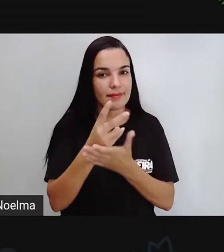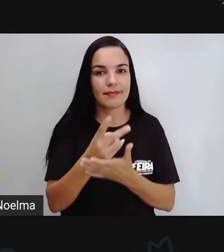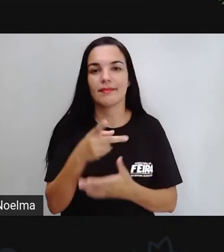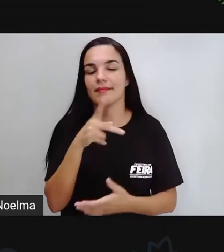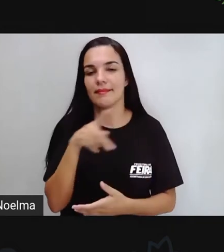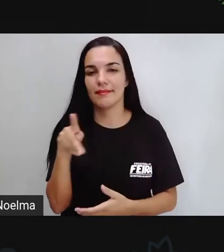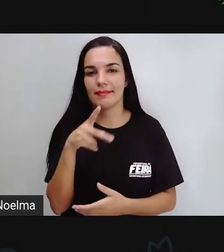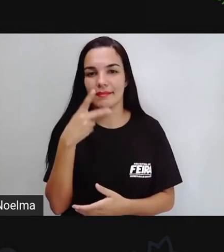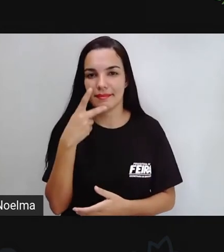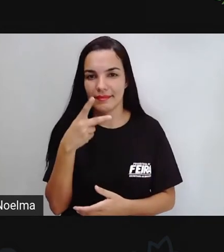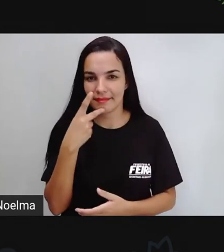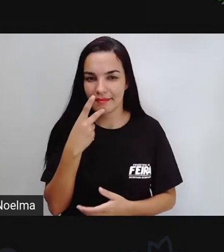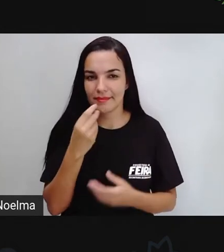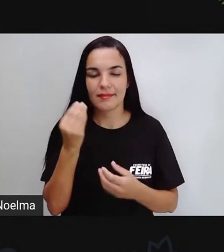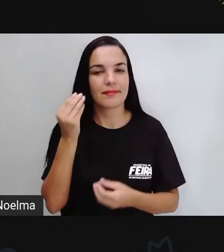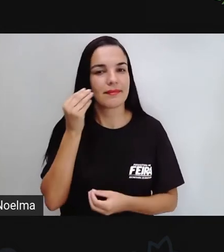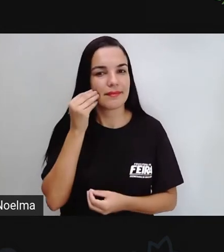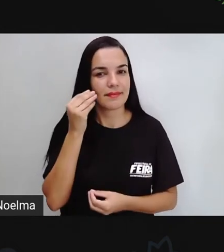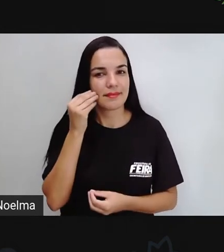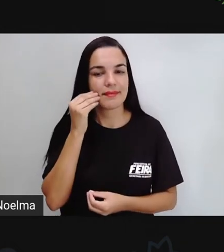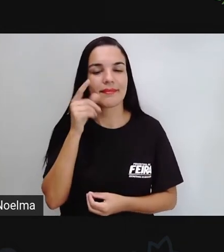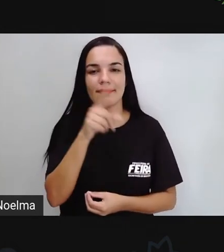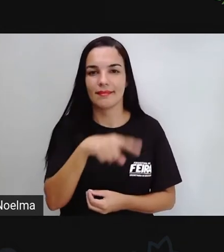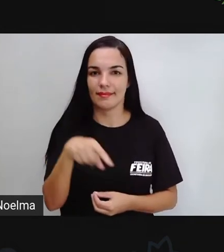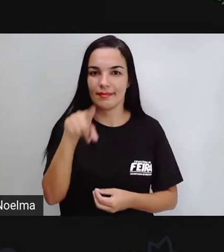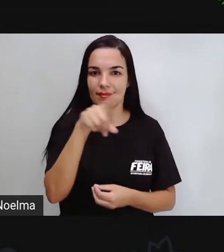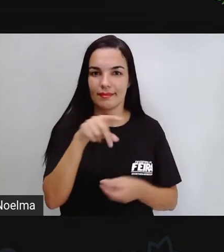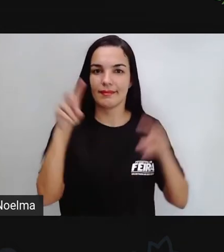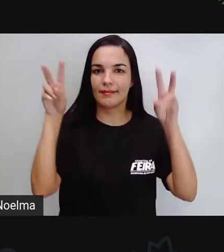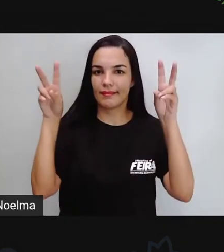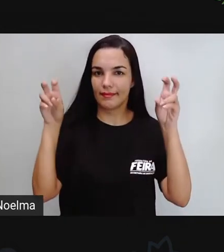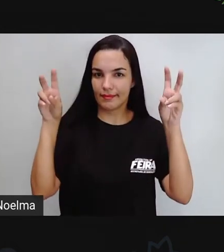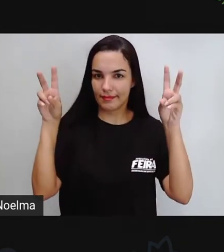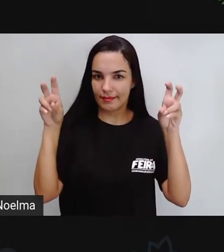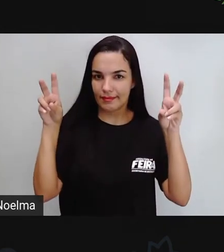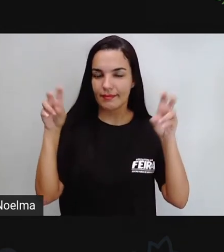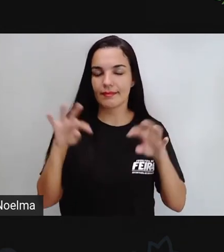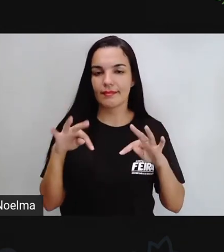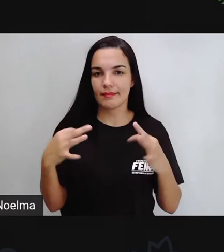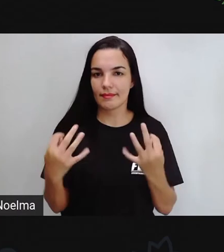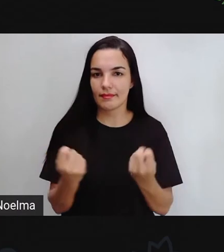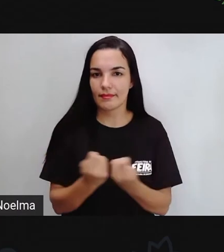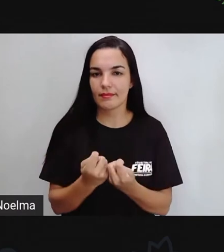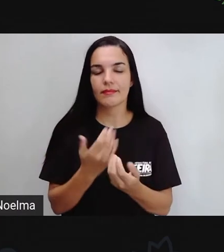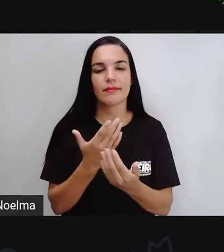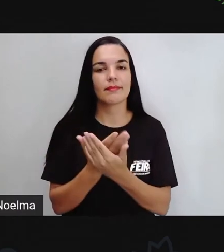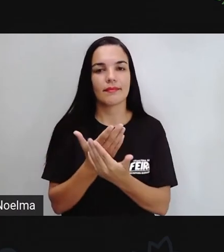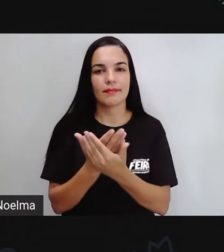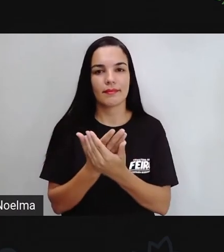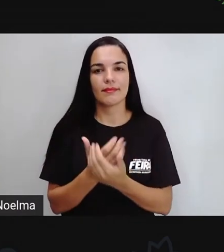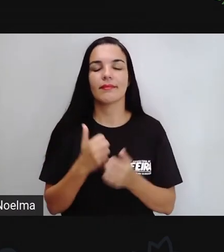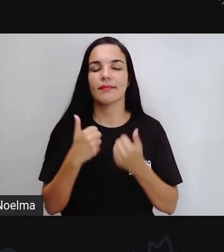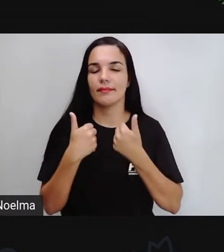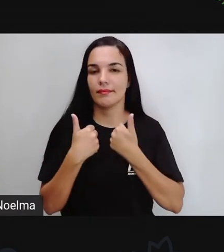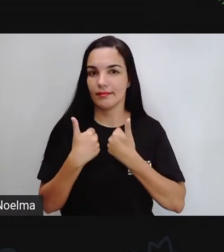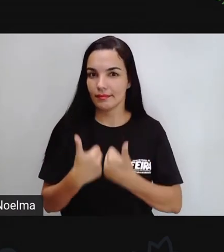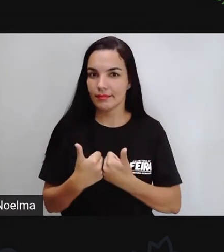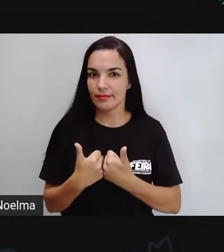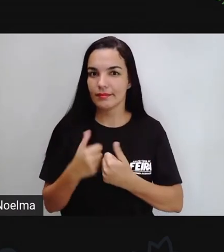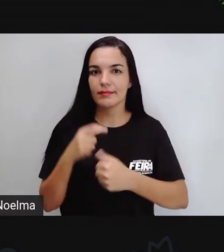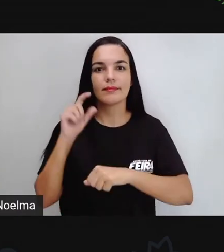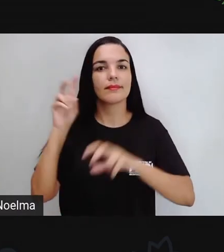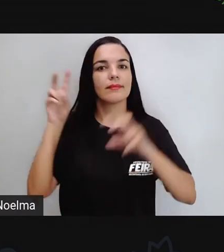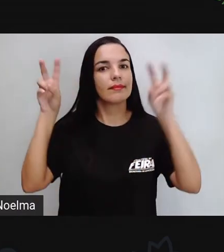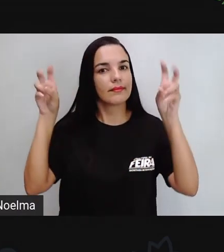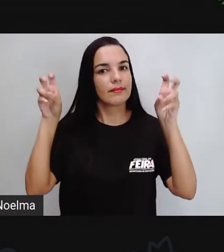que a Pró fala, em tudo que a Pró trabalha com vocês em relação a todas as aulas, em relação a todos os conteúdos e temas